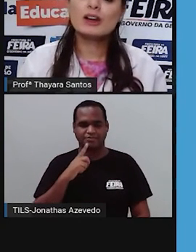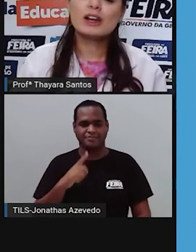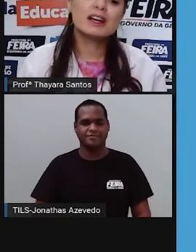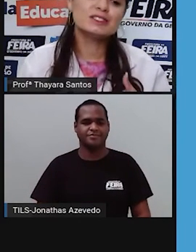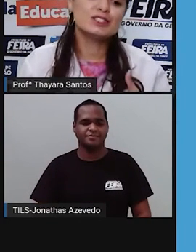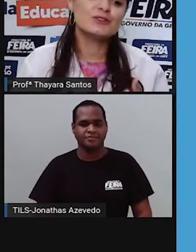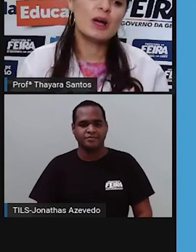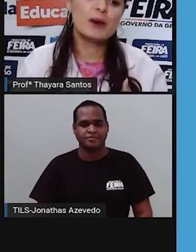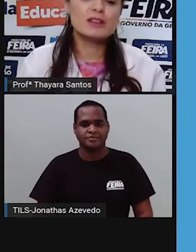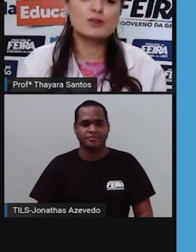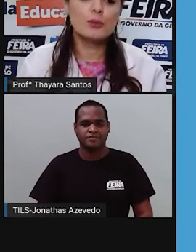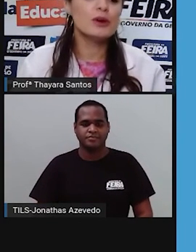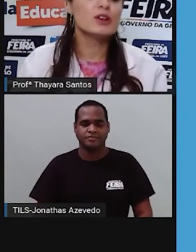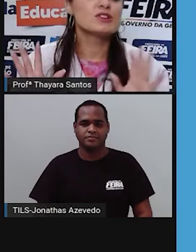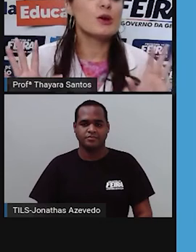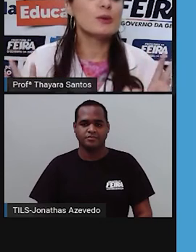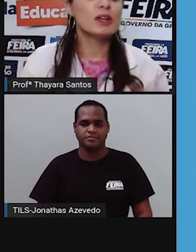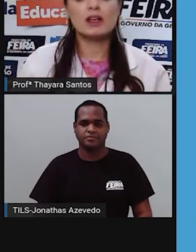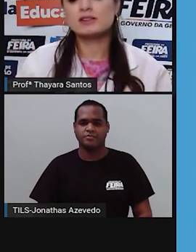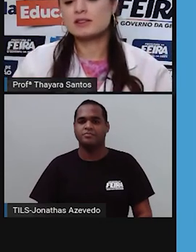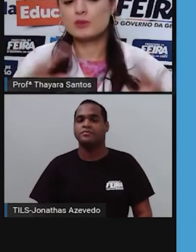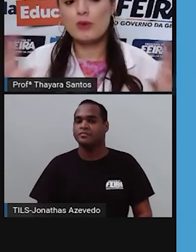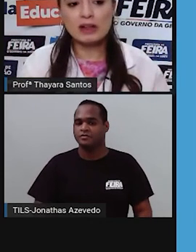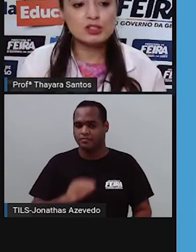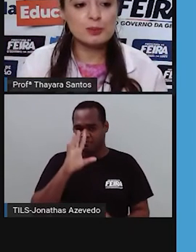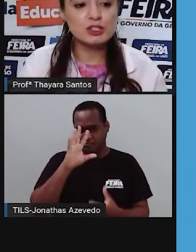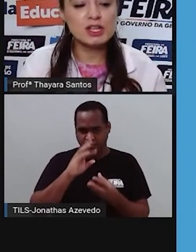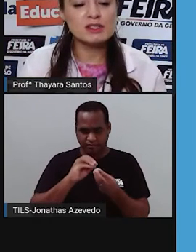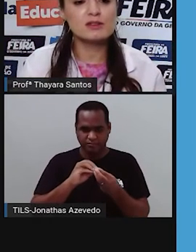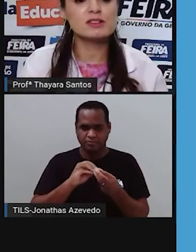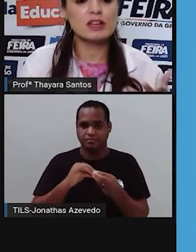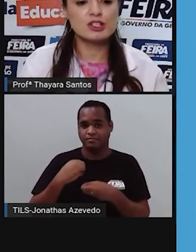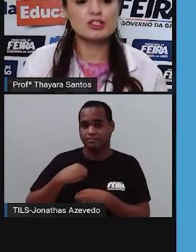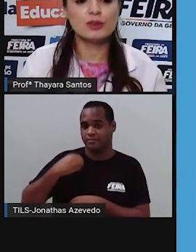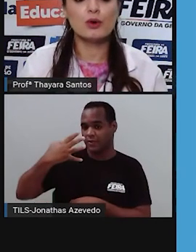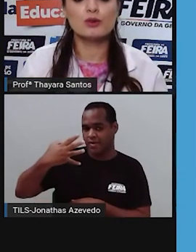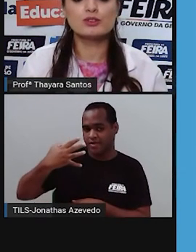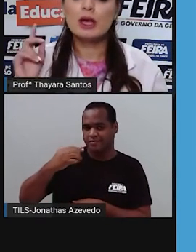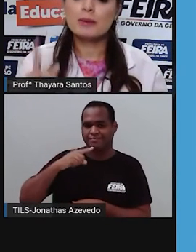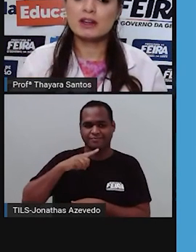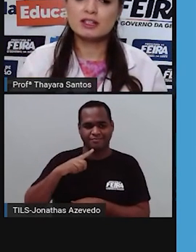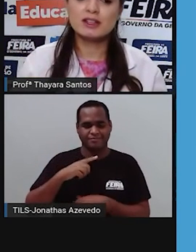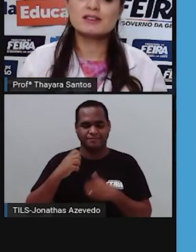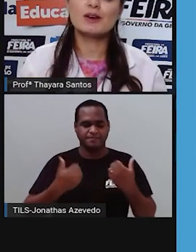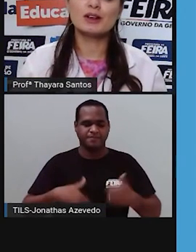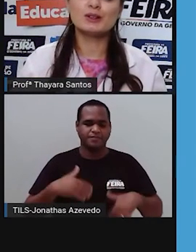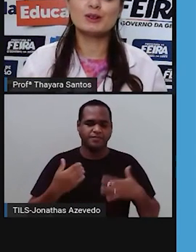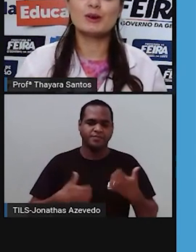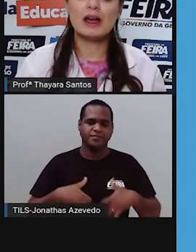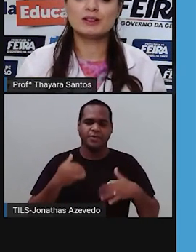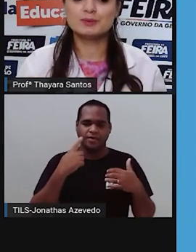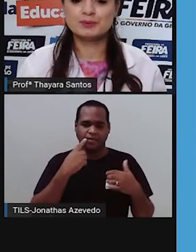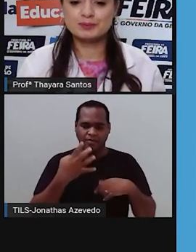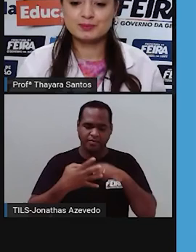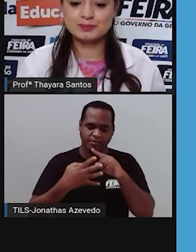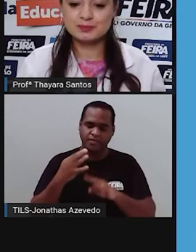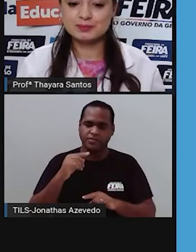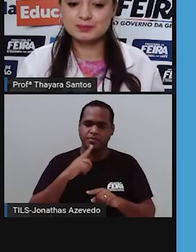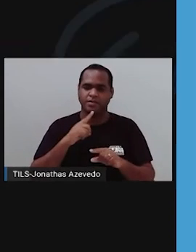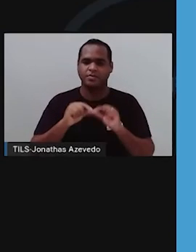Agora, a gente vai para um resumo sobre esses quatro tipos de tecidos que a gente viu hoje. Presta atenção aí do outro lado.